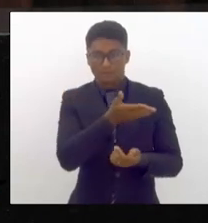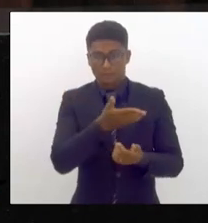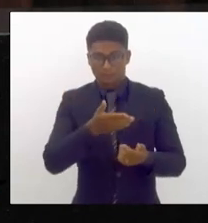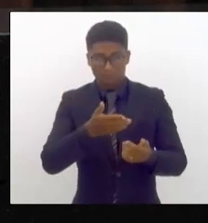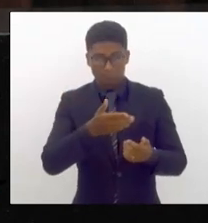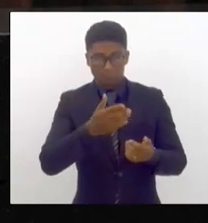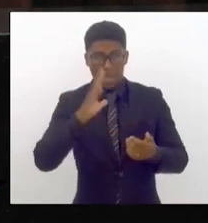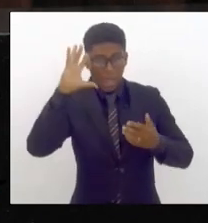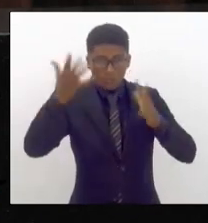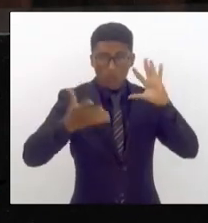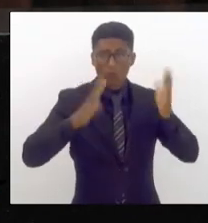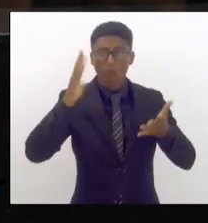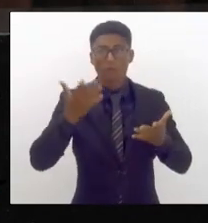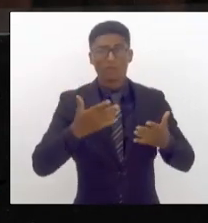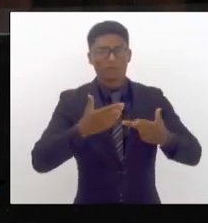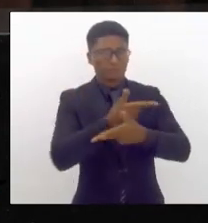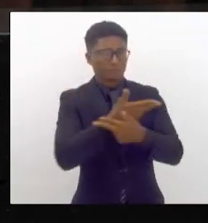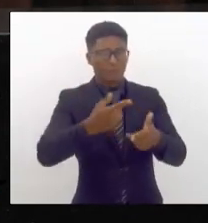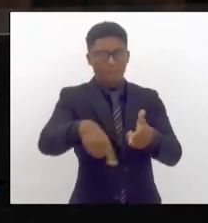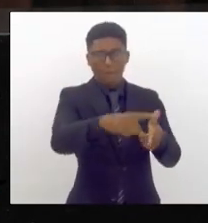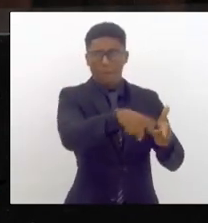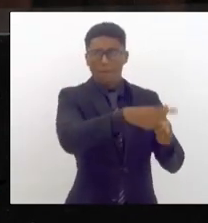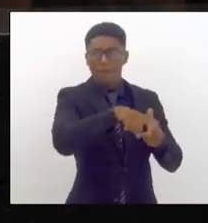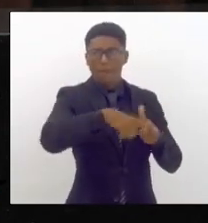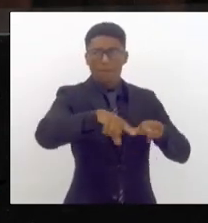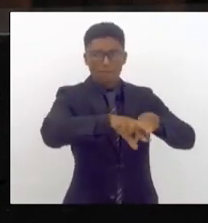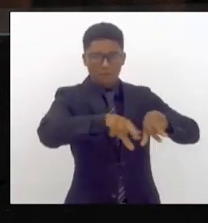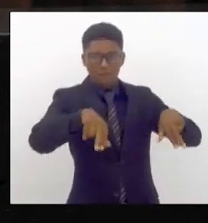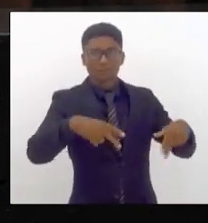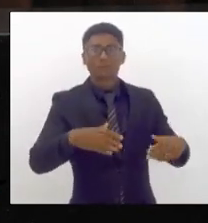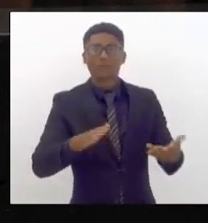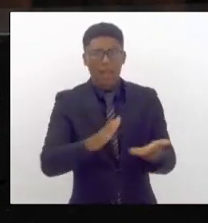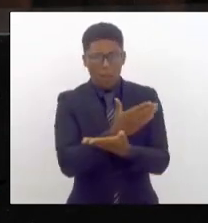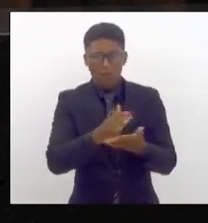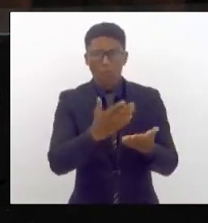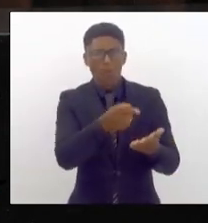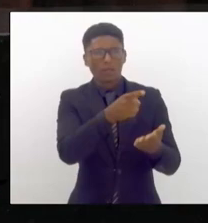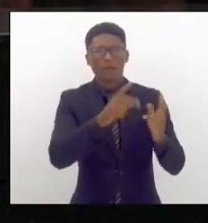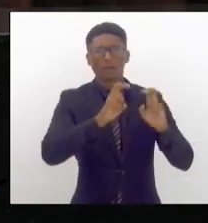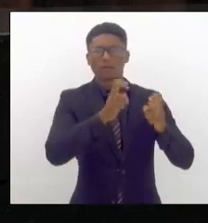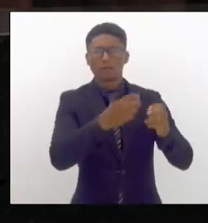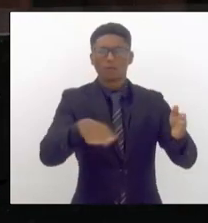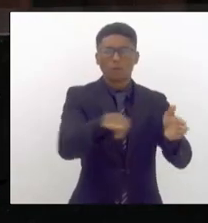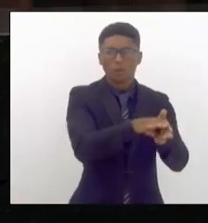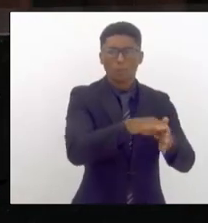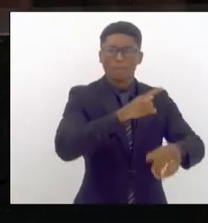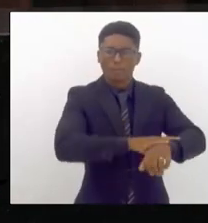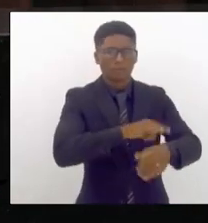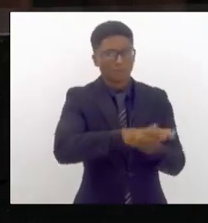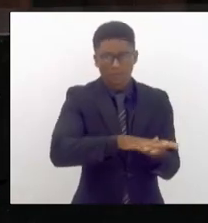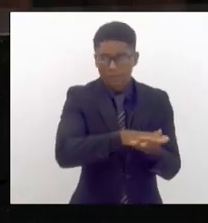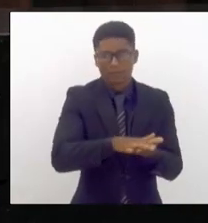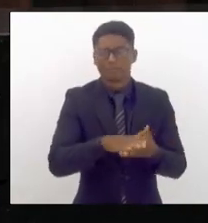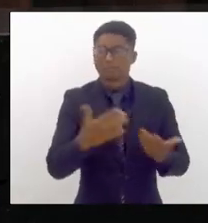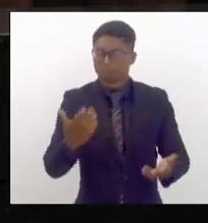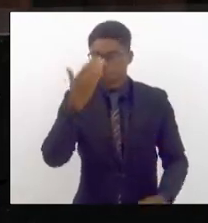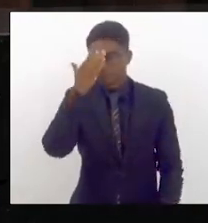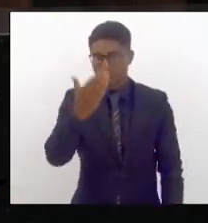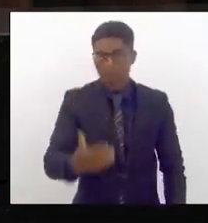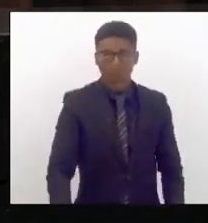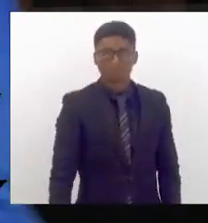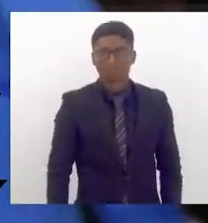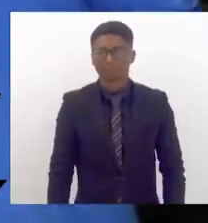a questão dos trilhos e a questão das estações que não tem banheiro que não tem acessibilidade que não tem nada muito obrigado a todos